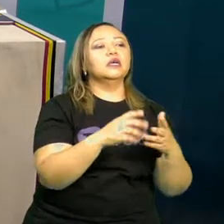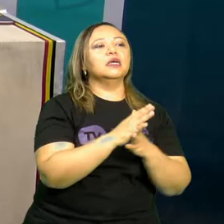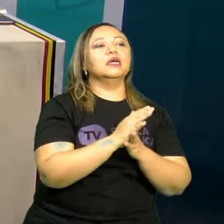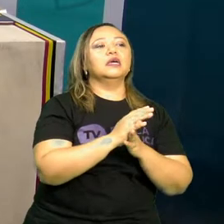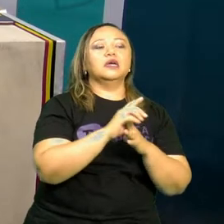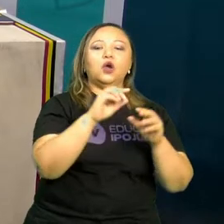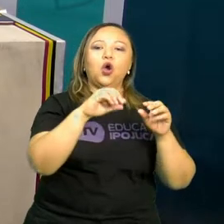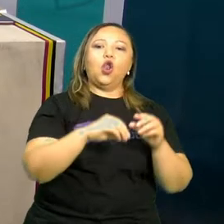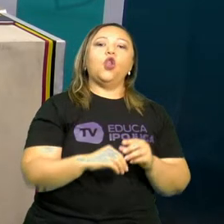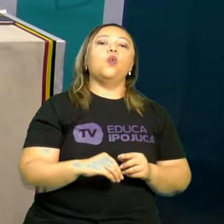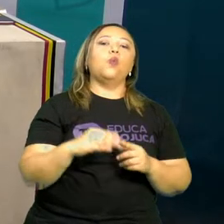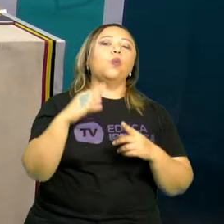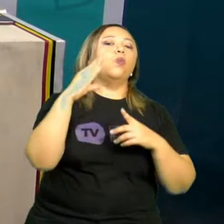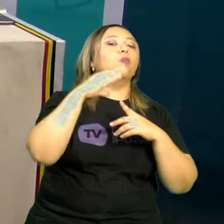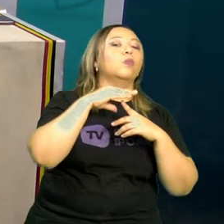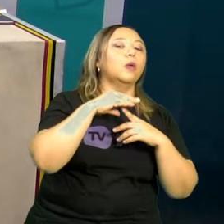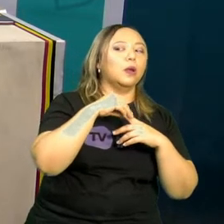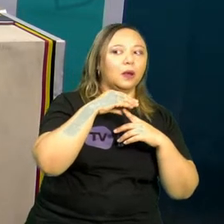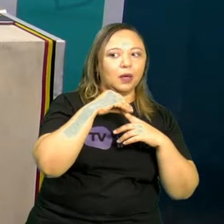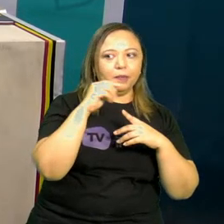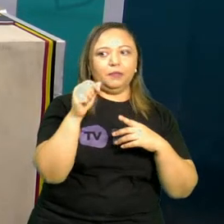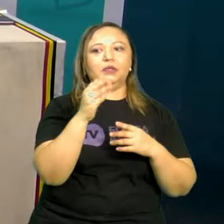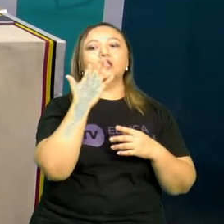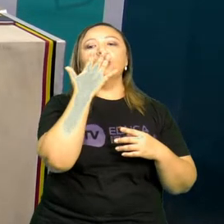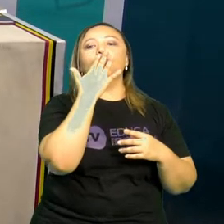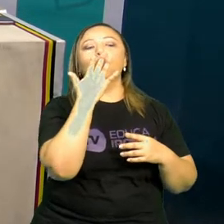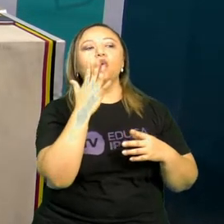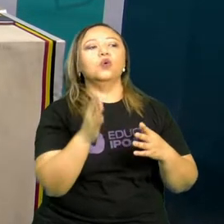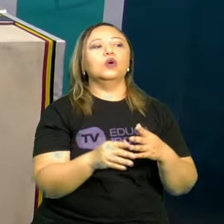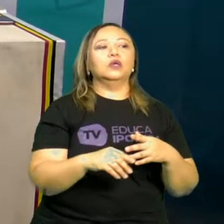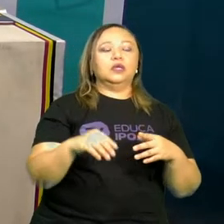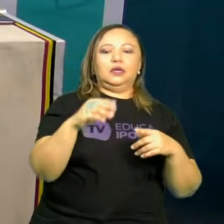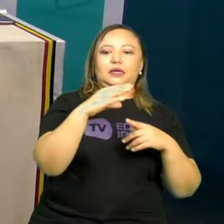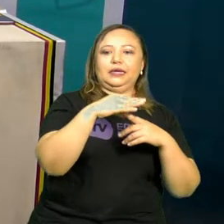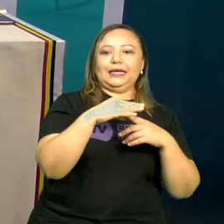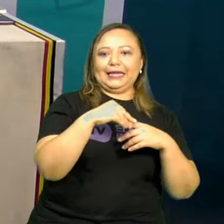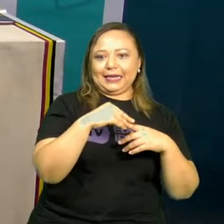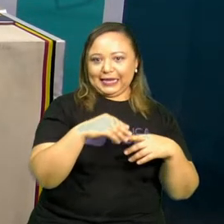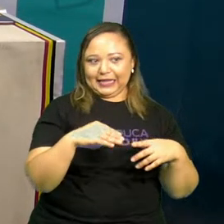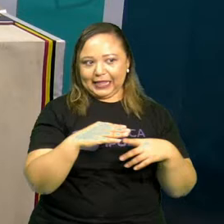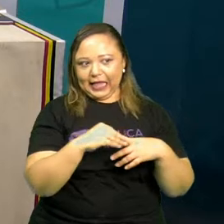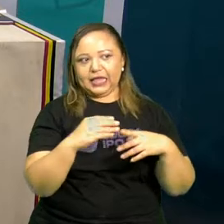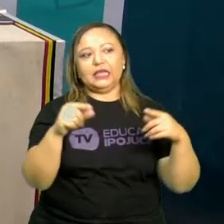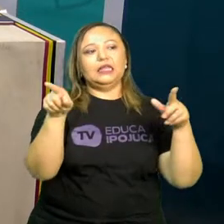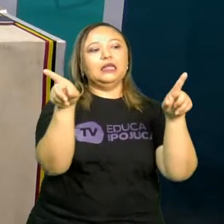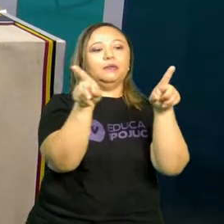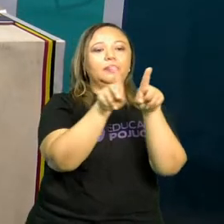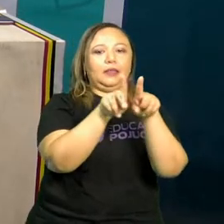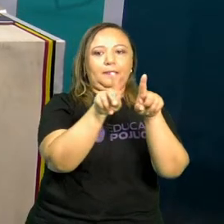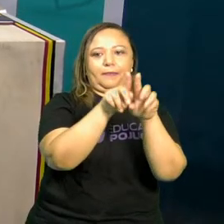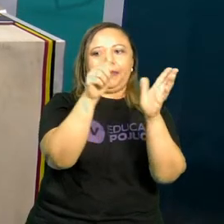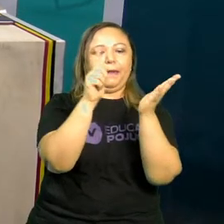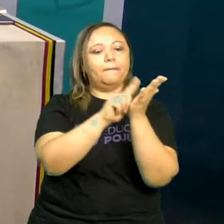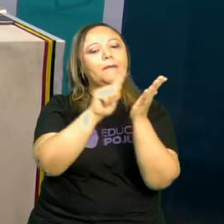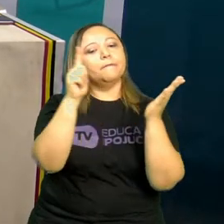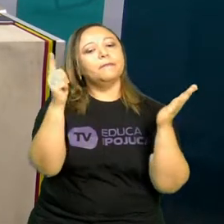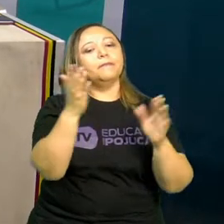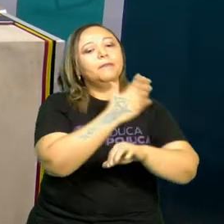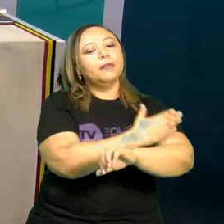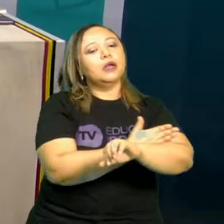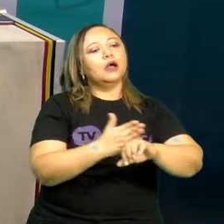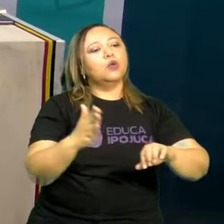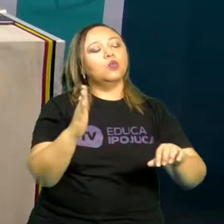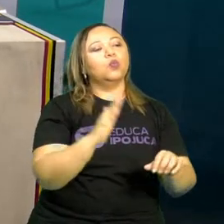de um lápis colorido, de uma caneta, uma folhinha branca.